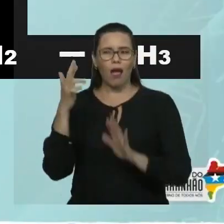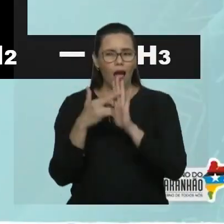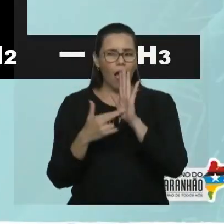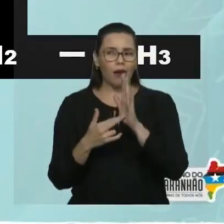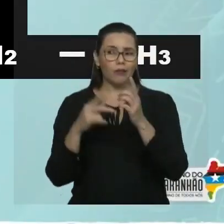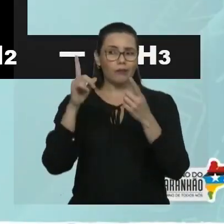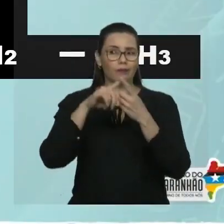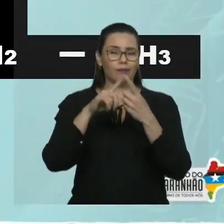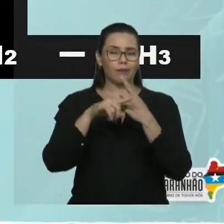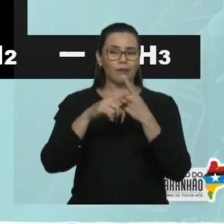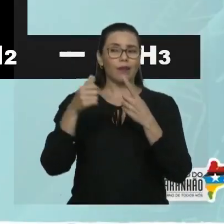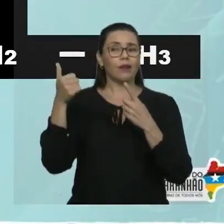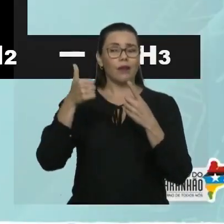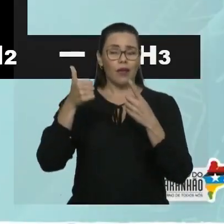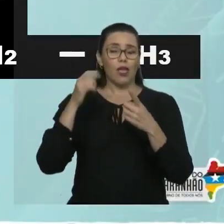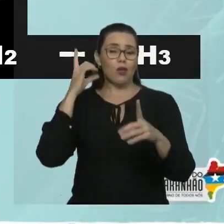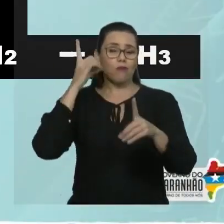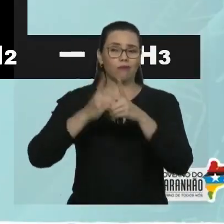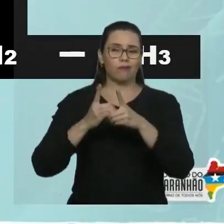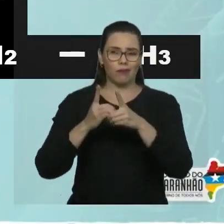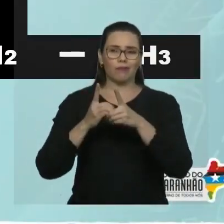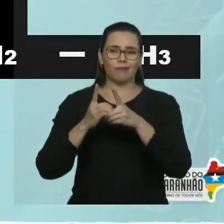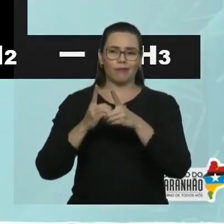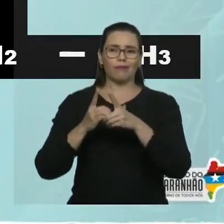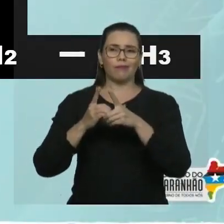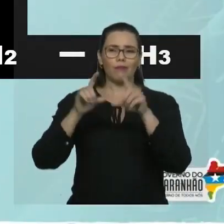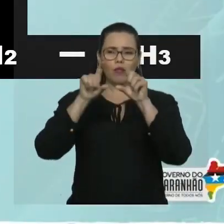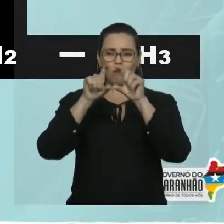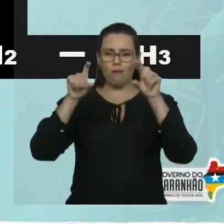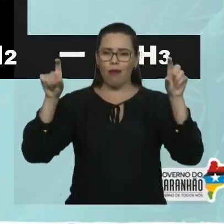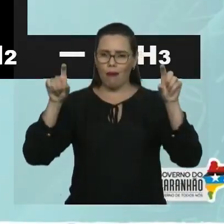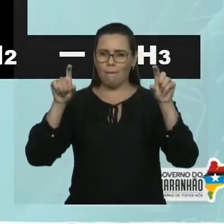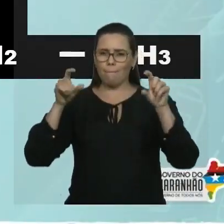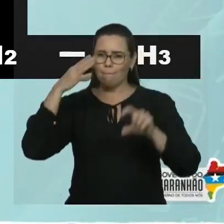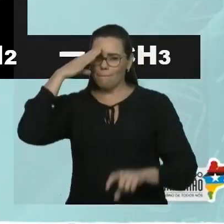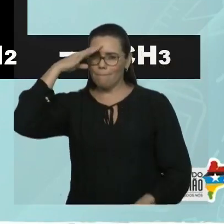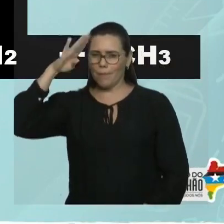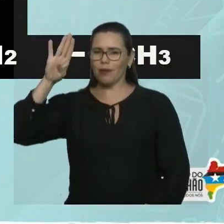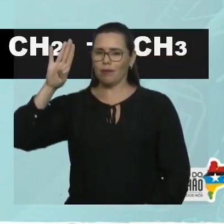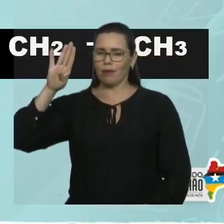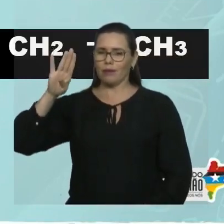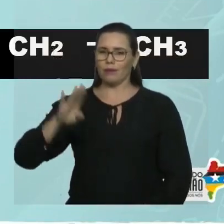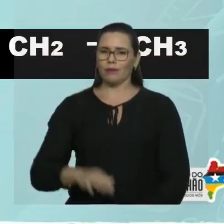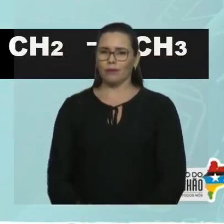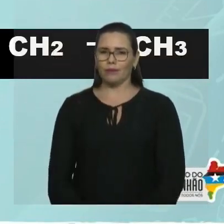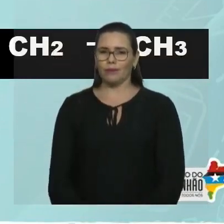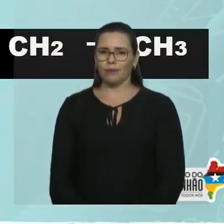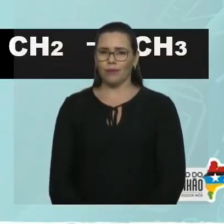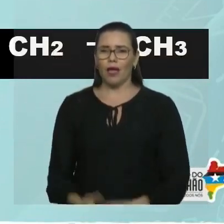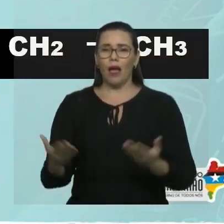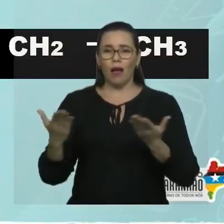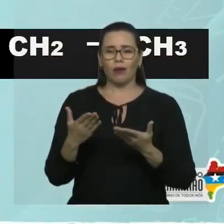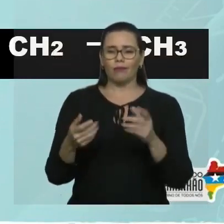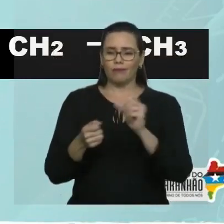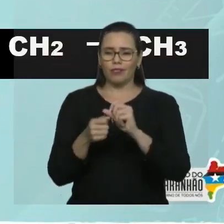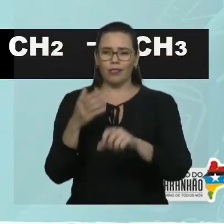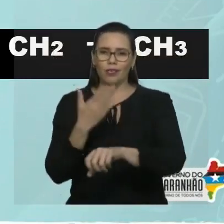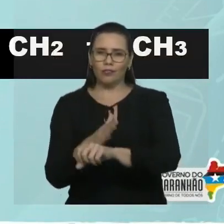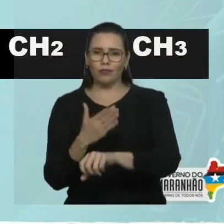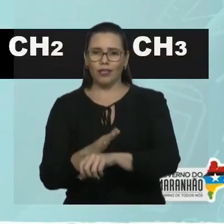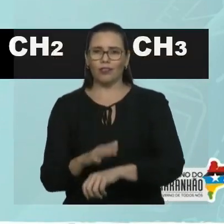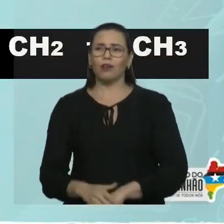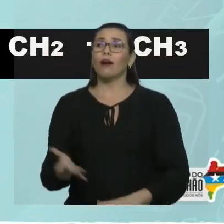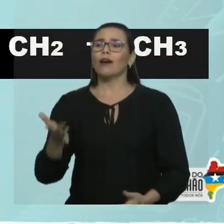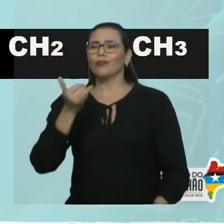primeira regra é achar a cadeia principal. Beleza? Vamos ver outro exemplo? Vamos fazer uma atividade. Ah, tá.